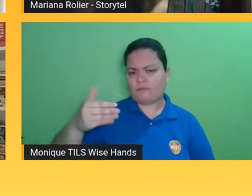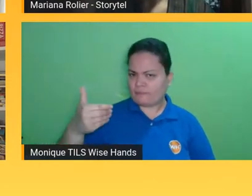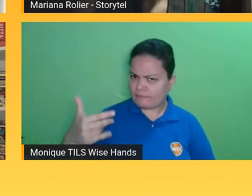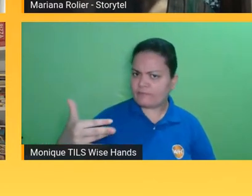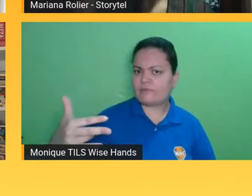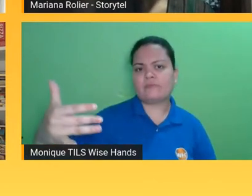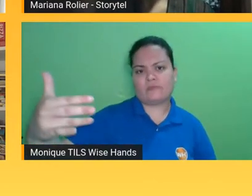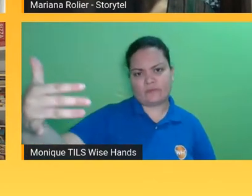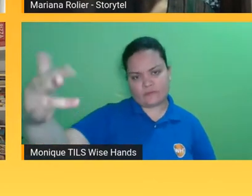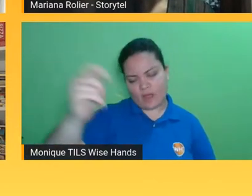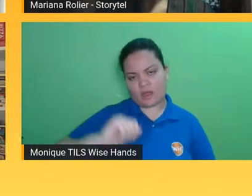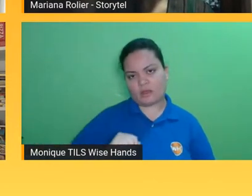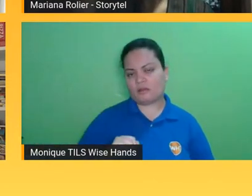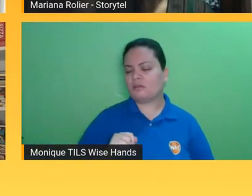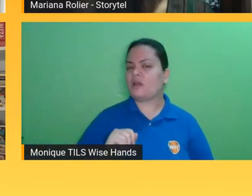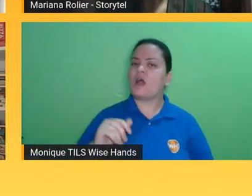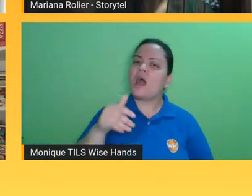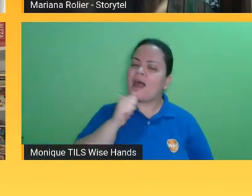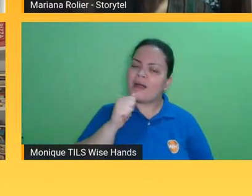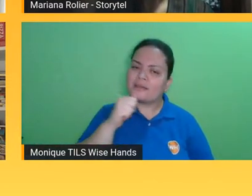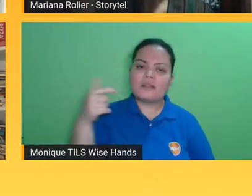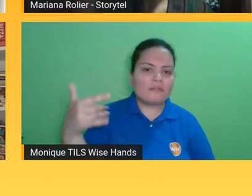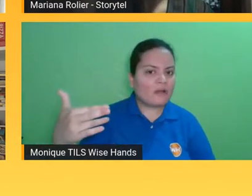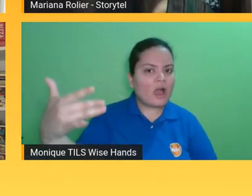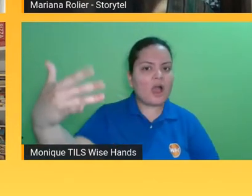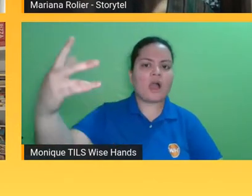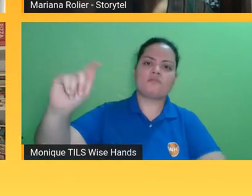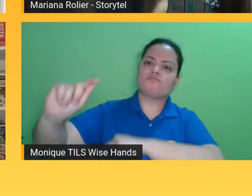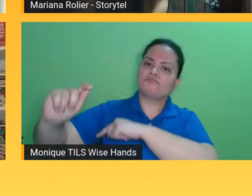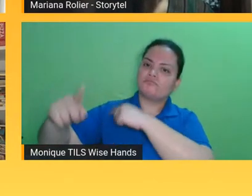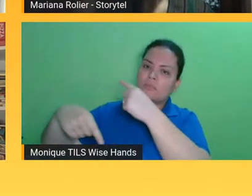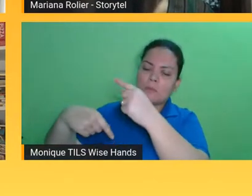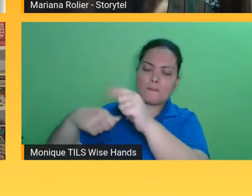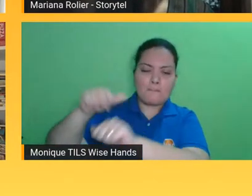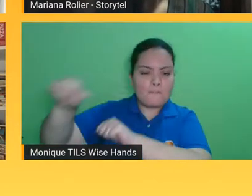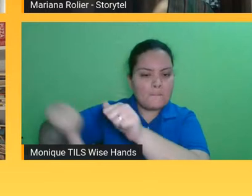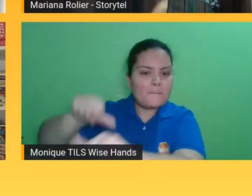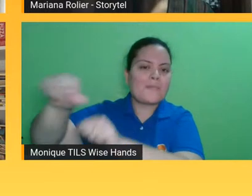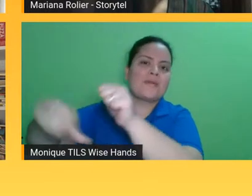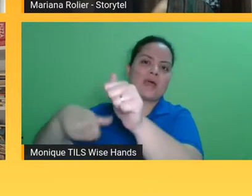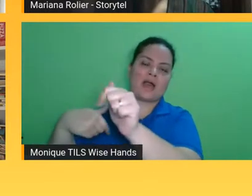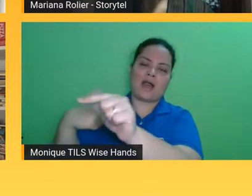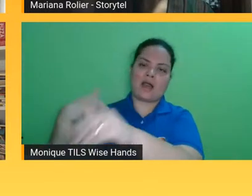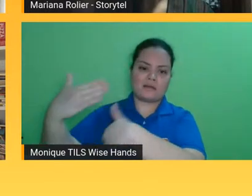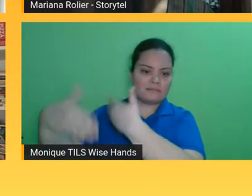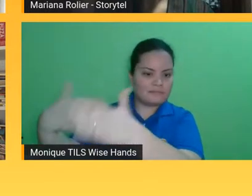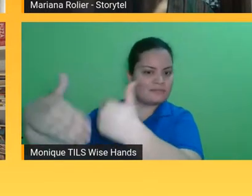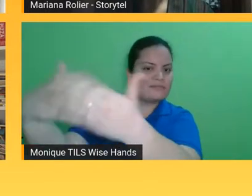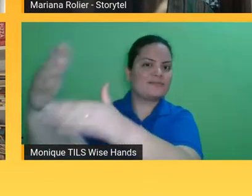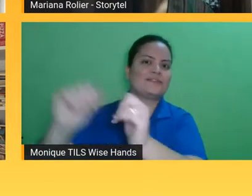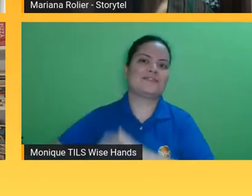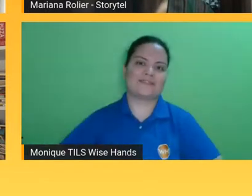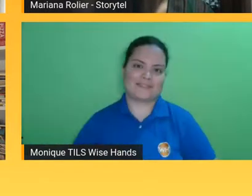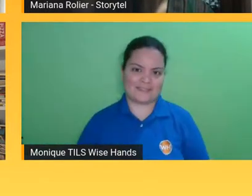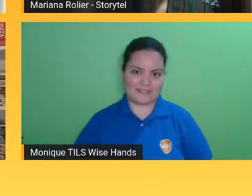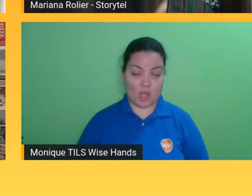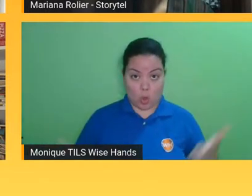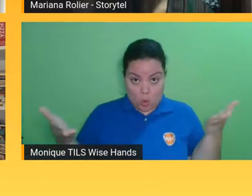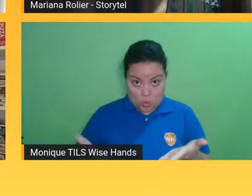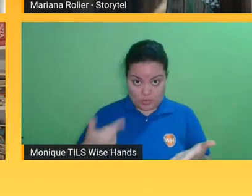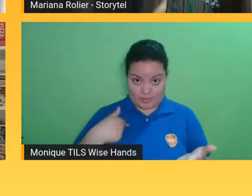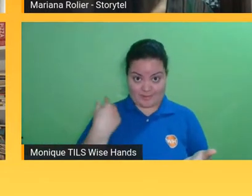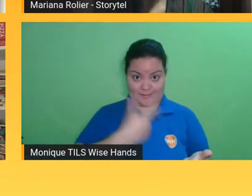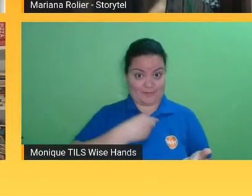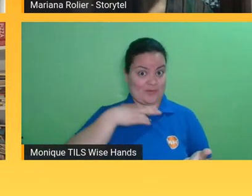sofrer metamorfoses ele vai sofrer evoluções né o digital como a gente conhece agora não vai ser o digital daqui a 10 15